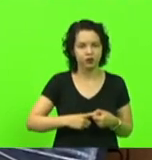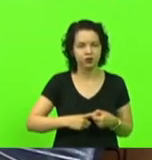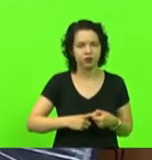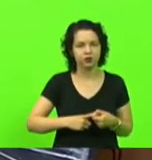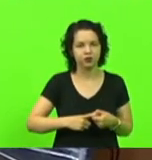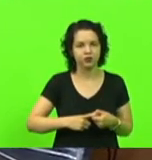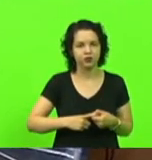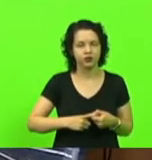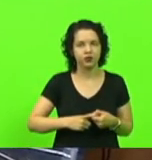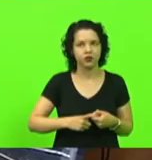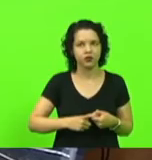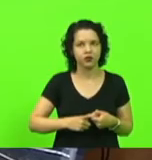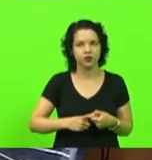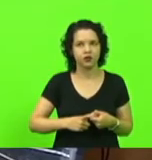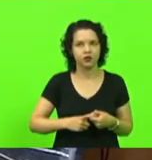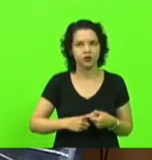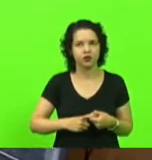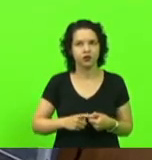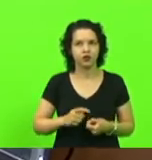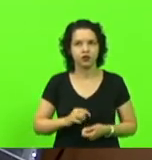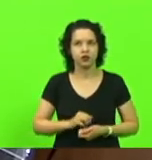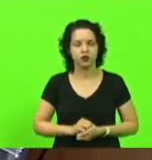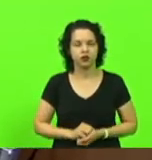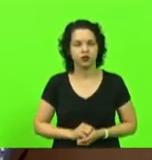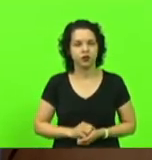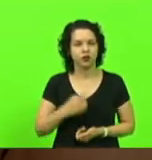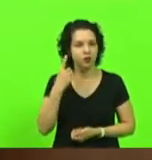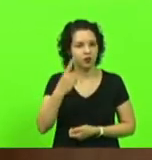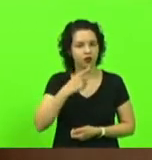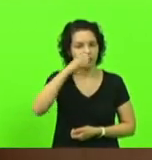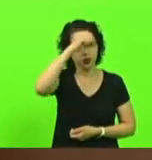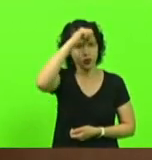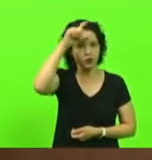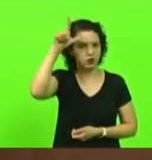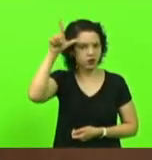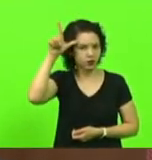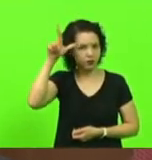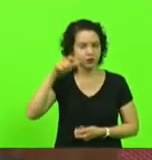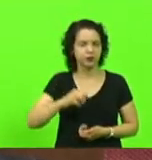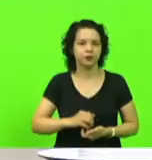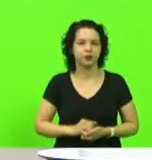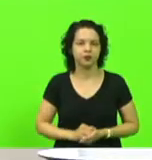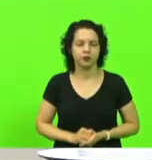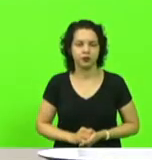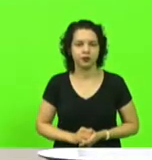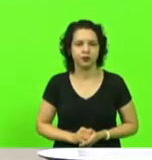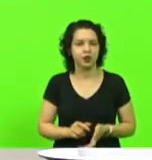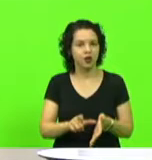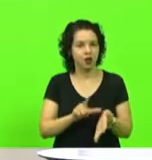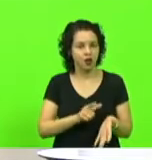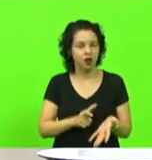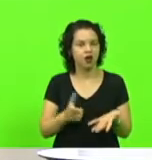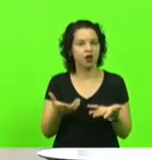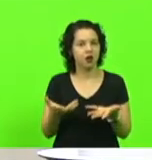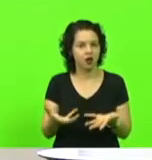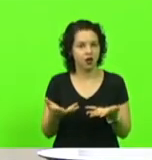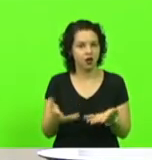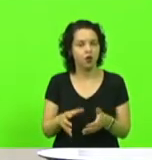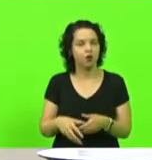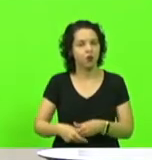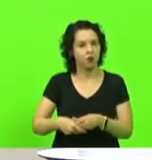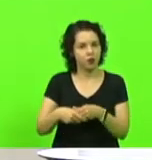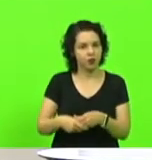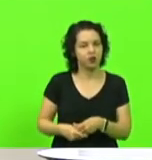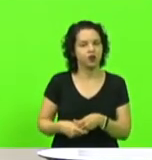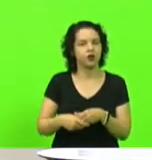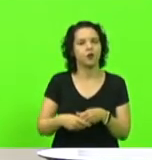nesta tribuna, neste momento. O deputado Altair Silva. Mas, antes disso, eu quero cumprimentar as professoras que estão fazendo a